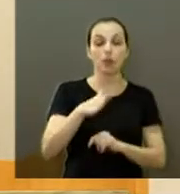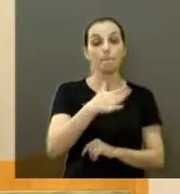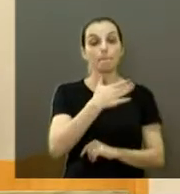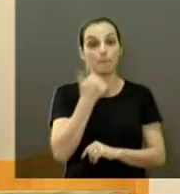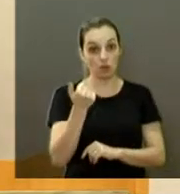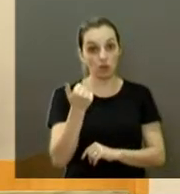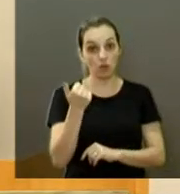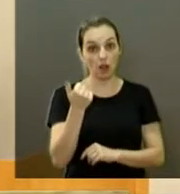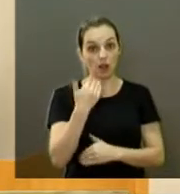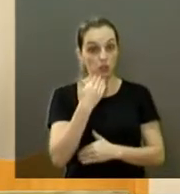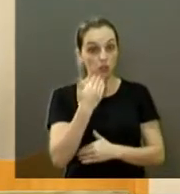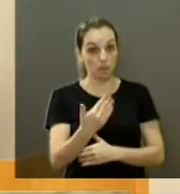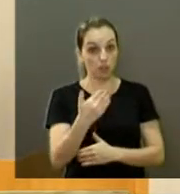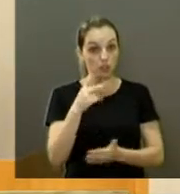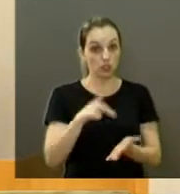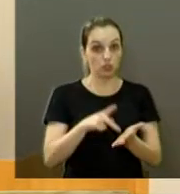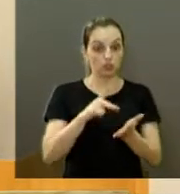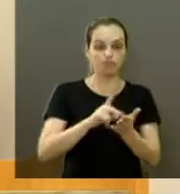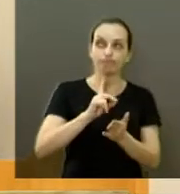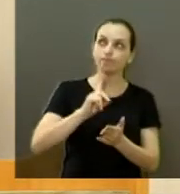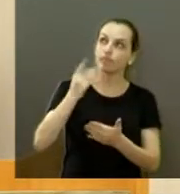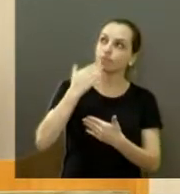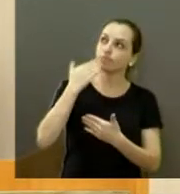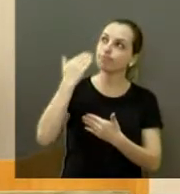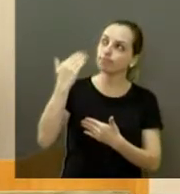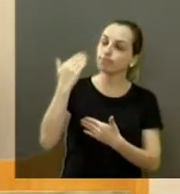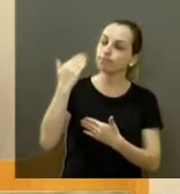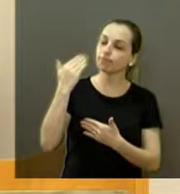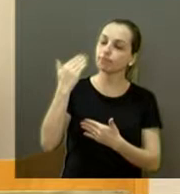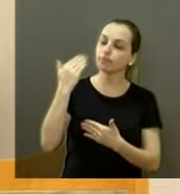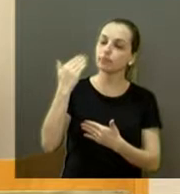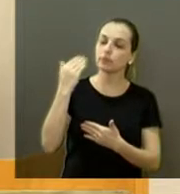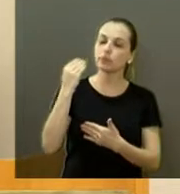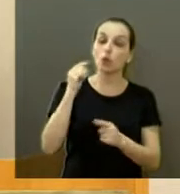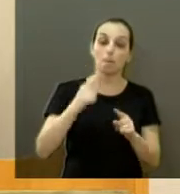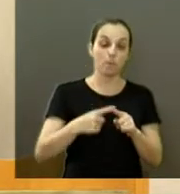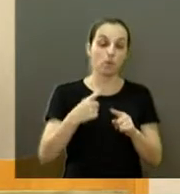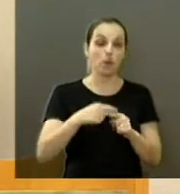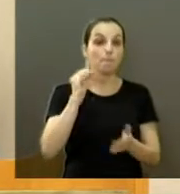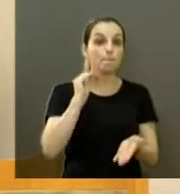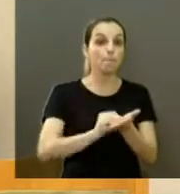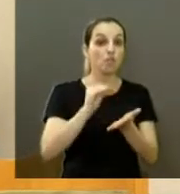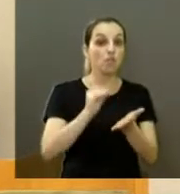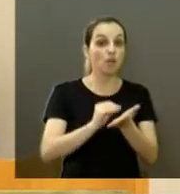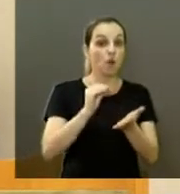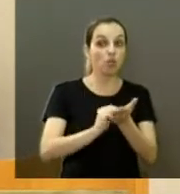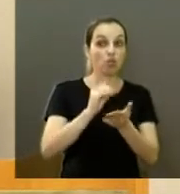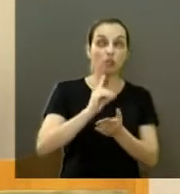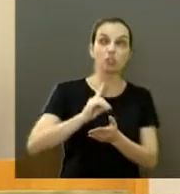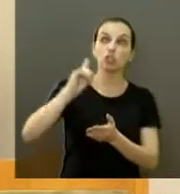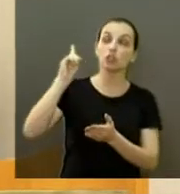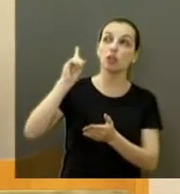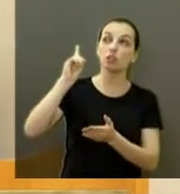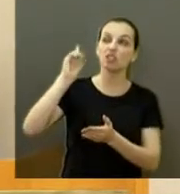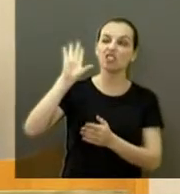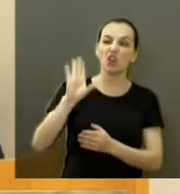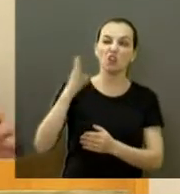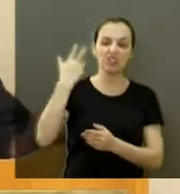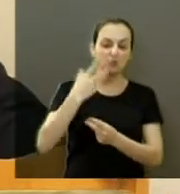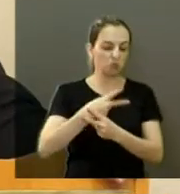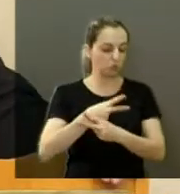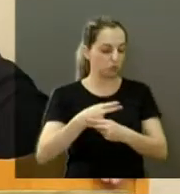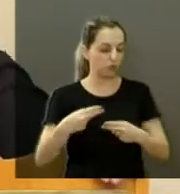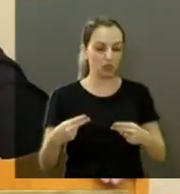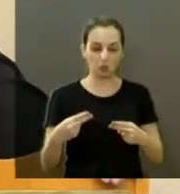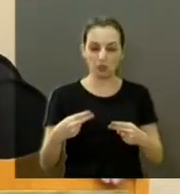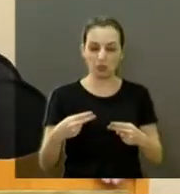apelamos muito para Deus, inclusive. Aliás, é por falta de Deus que aconteceu esse monte de barbaridade, essa